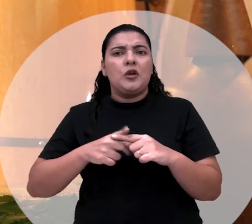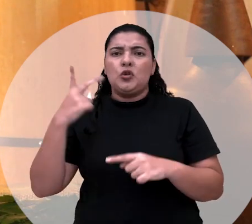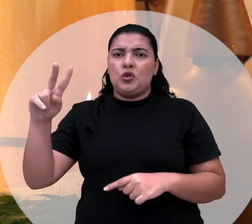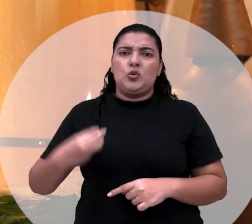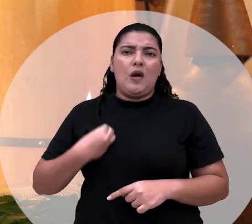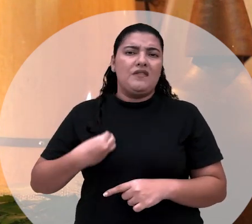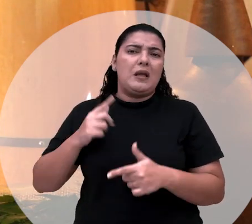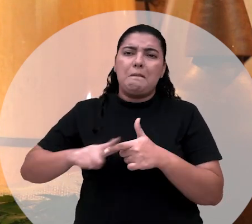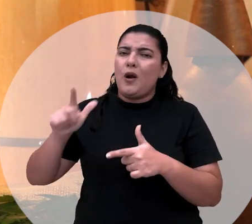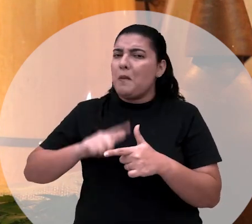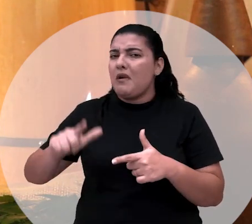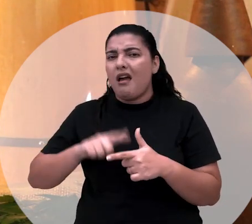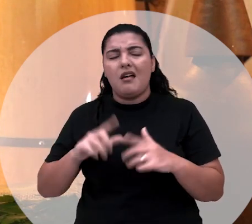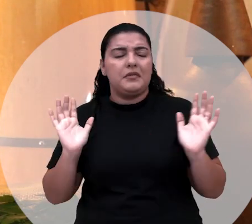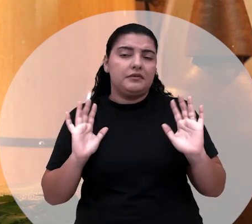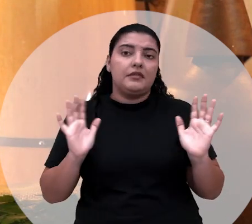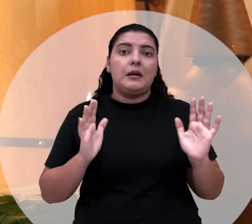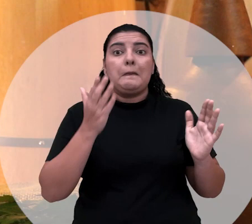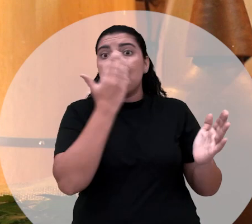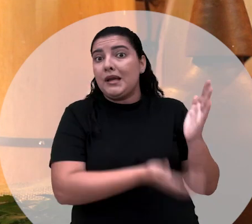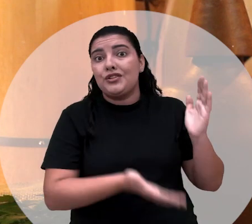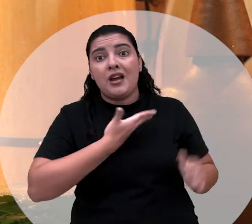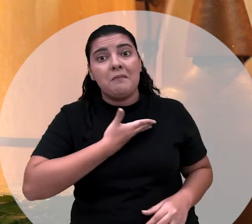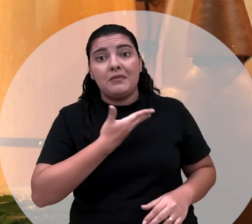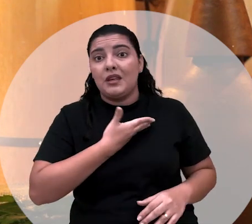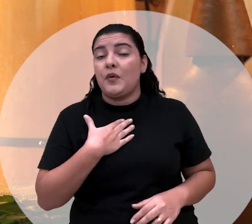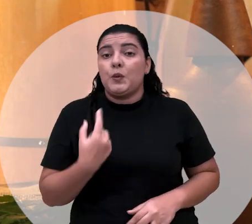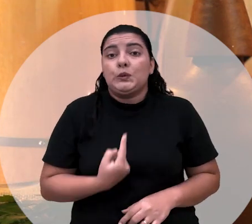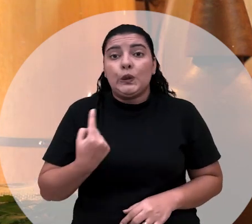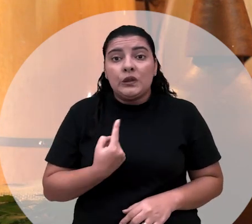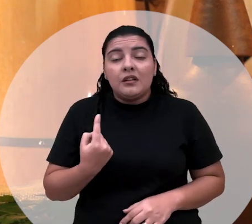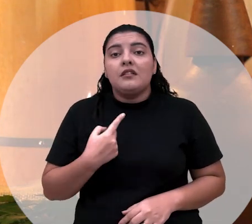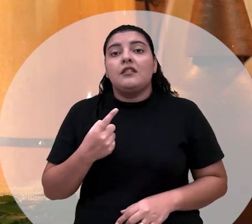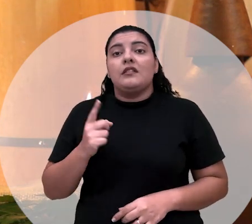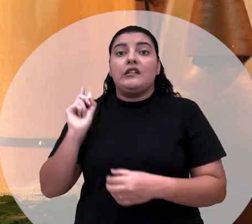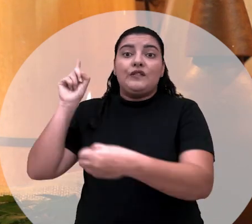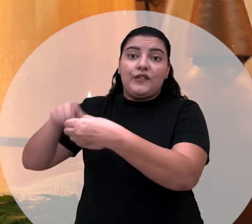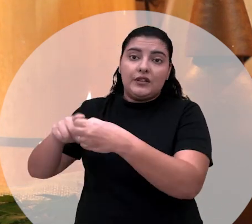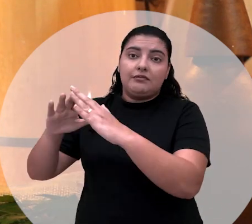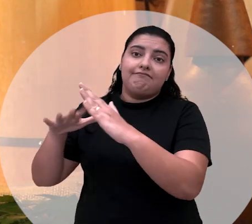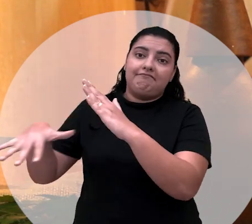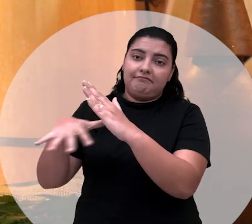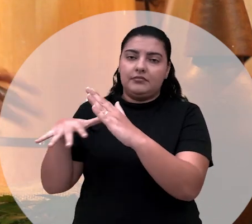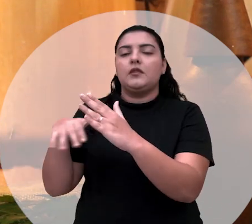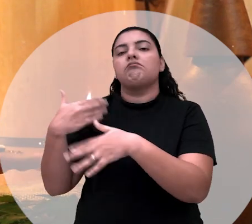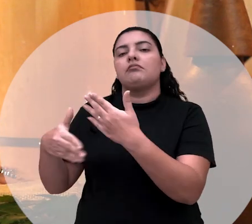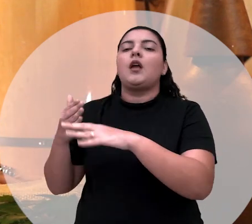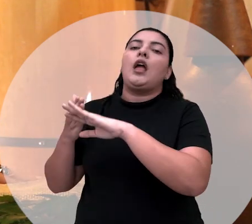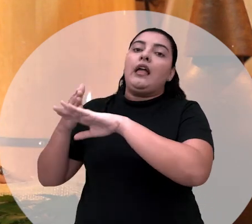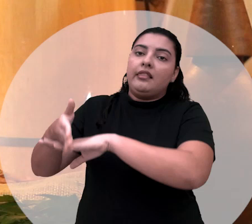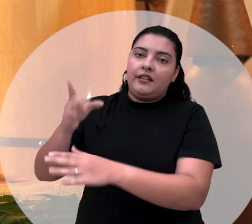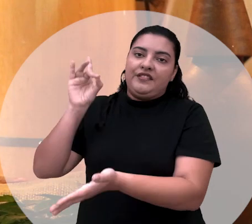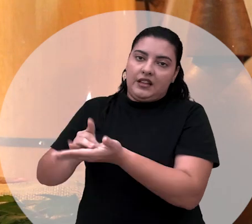dá problema. Mas pronto, perdi a amizade. Vou ter que voltar aqui para dentro do terreiro. Aí, foi quando eu passei a entrar para dentro do